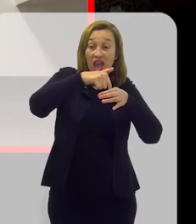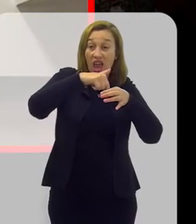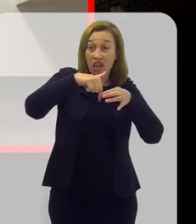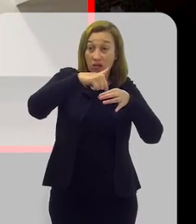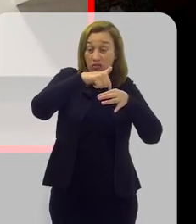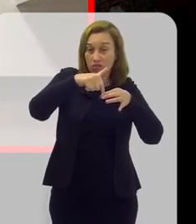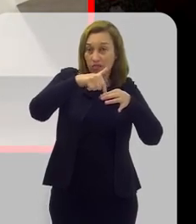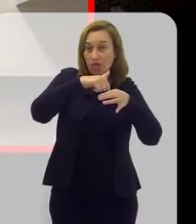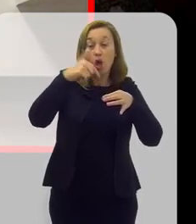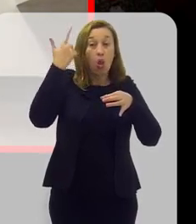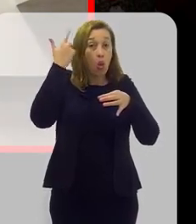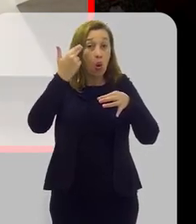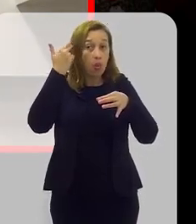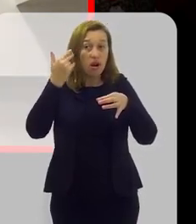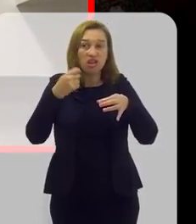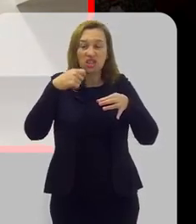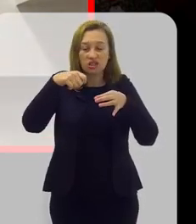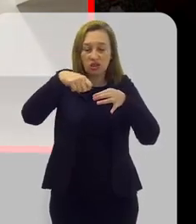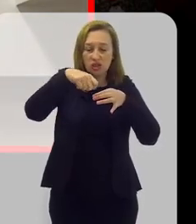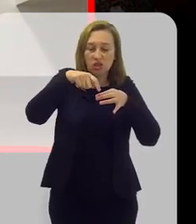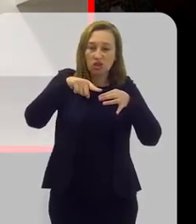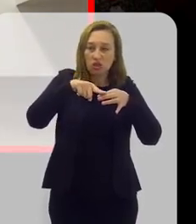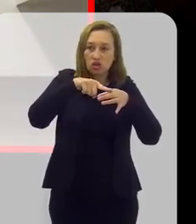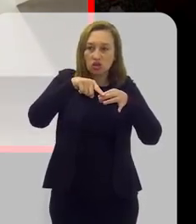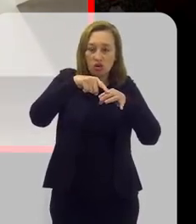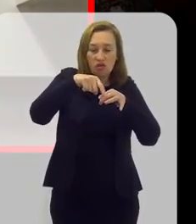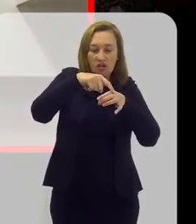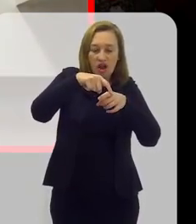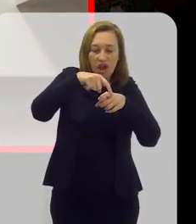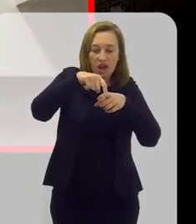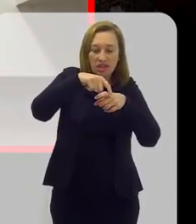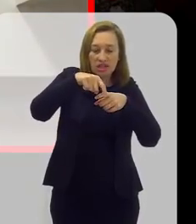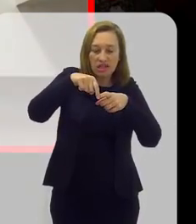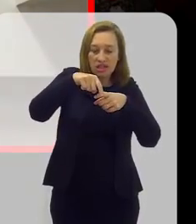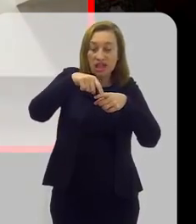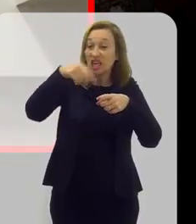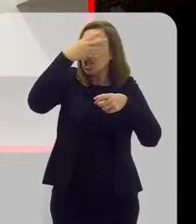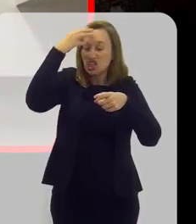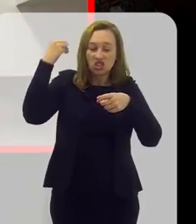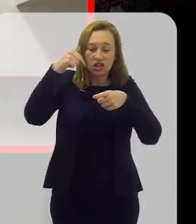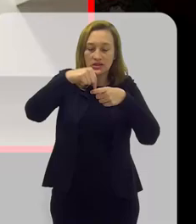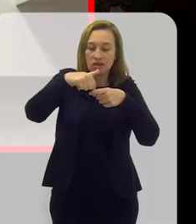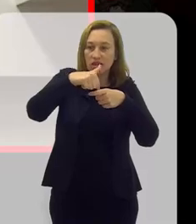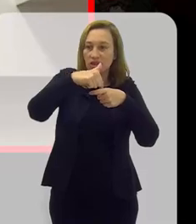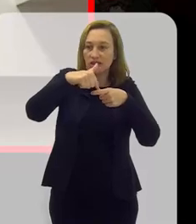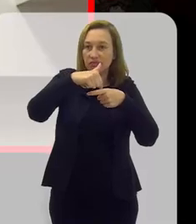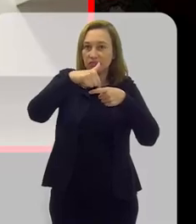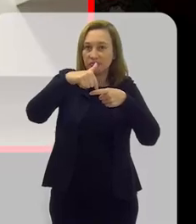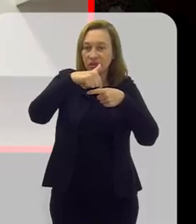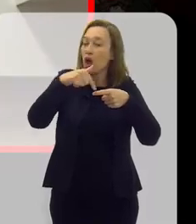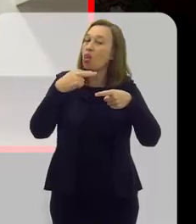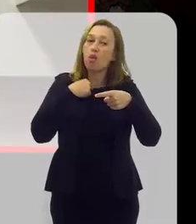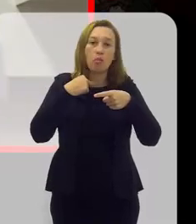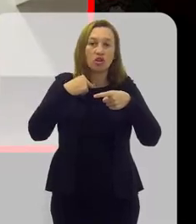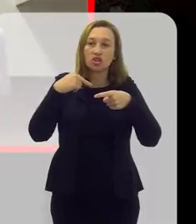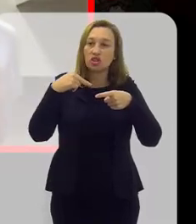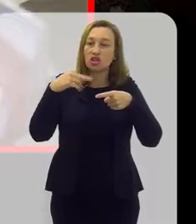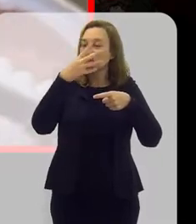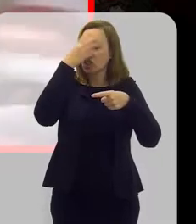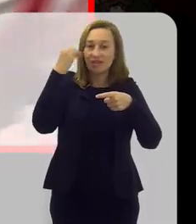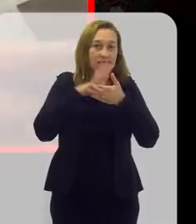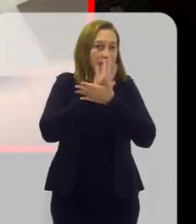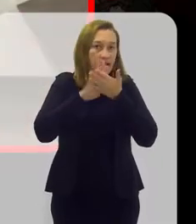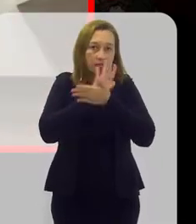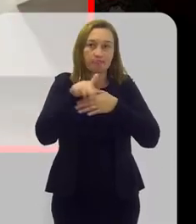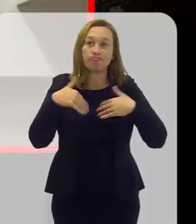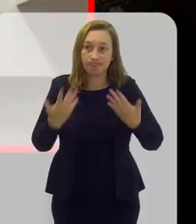dentro, né? E é muito comum, às vezes, a gente escova muito essa parte aqui e esquece o resto do dente, né? Então, não pode esquecer nenhuma